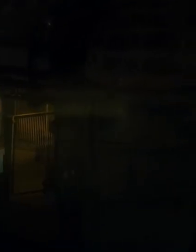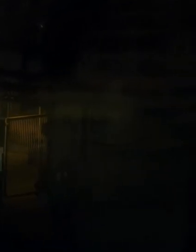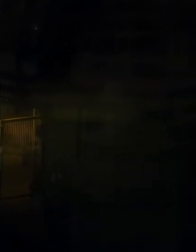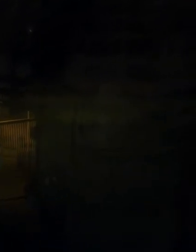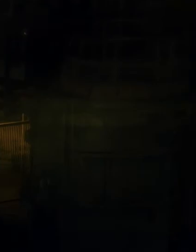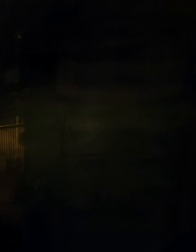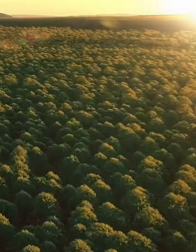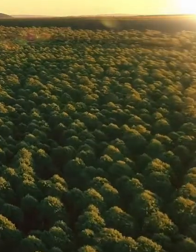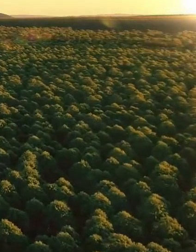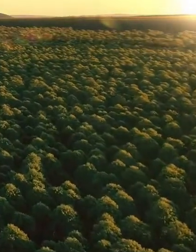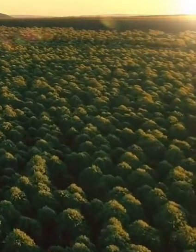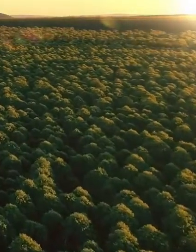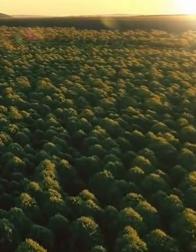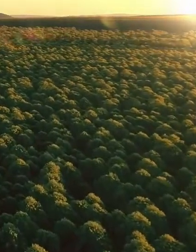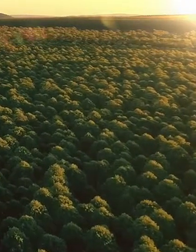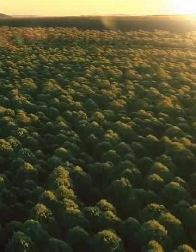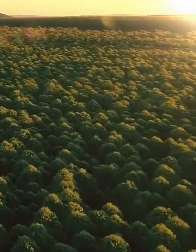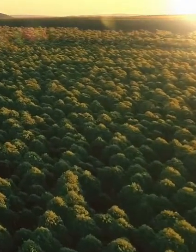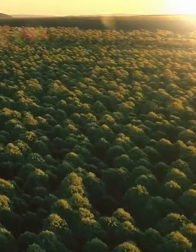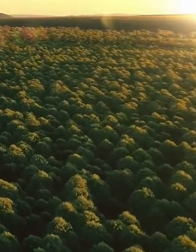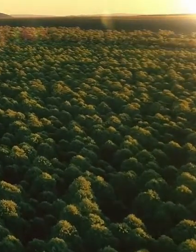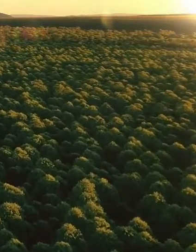a fabricação de aços inoxidáveis.